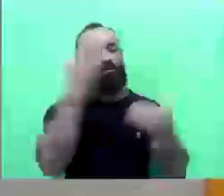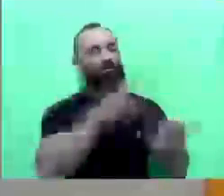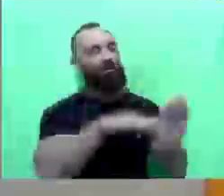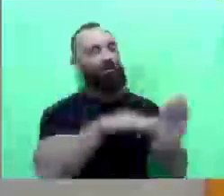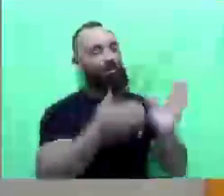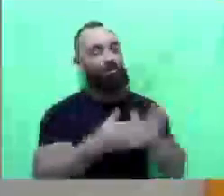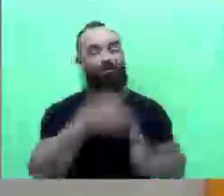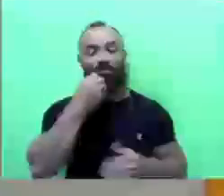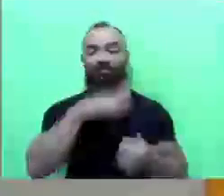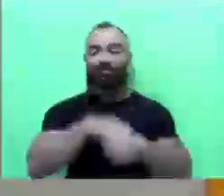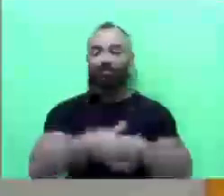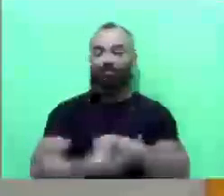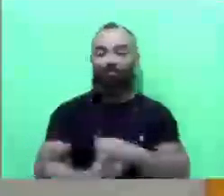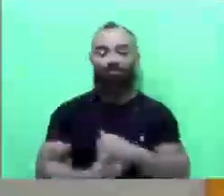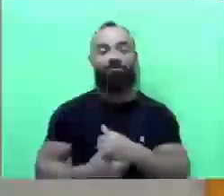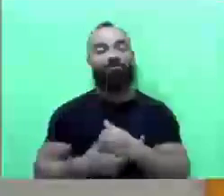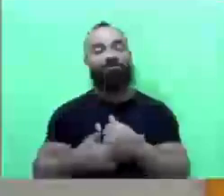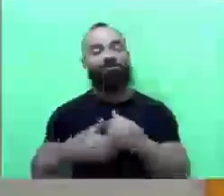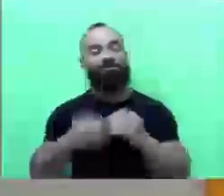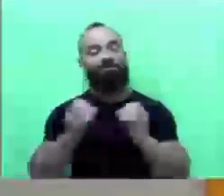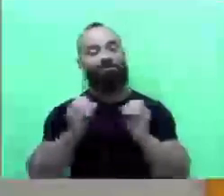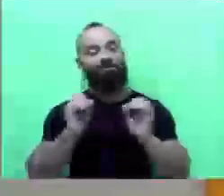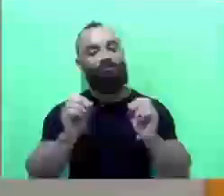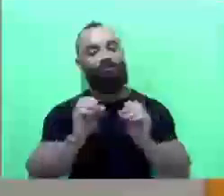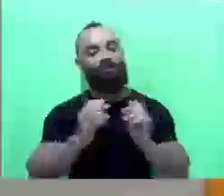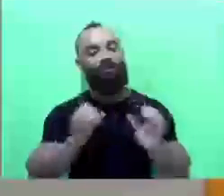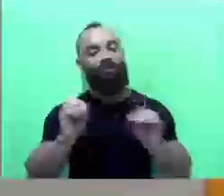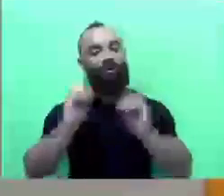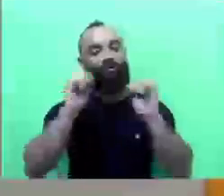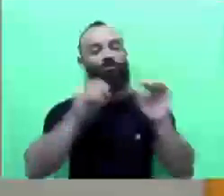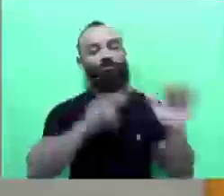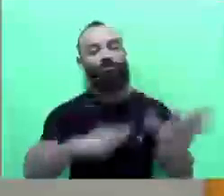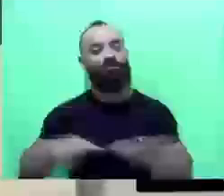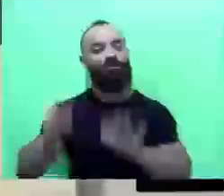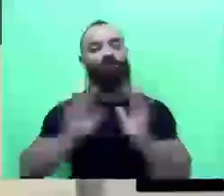noite, uma excelente semana, e vamos fazer o nosso melhor, porque Biguasso merece. Obrigado. Obrigado. Obrigado. Obrigado.